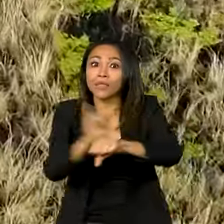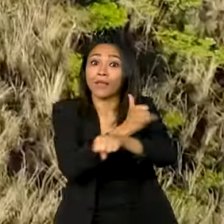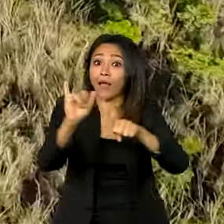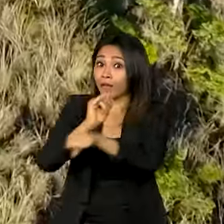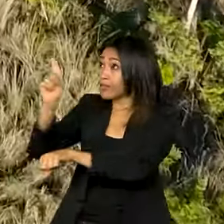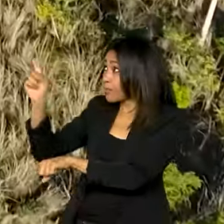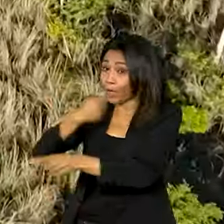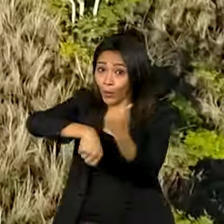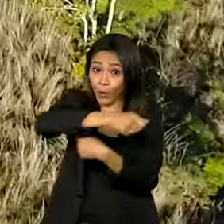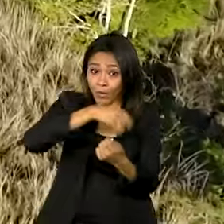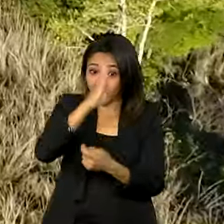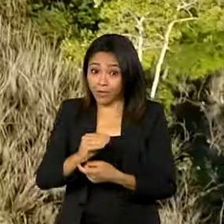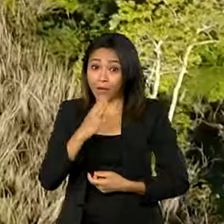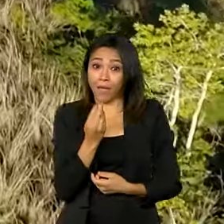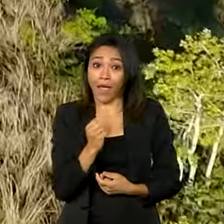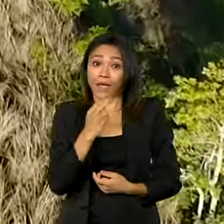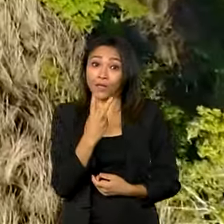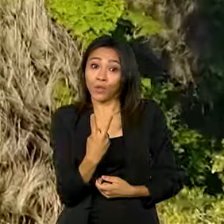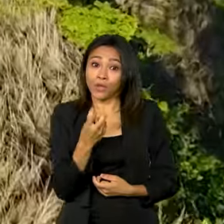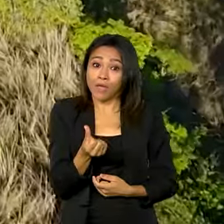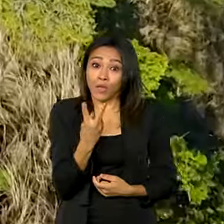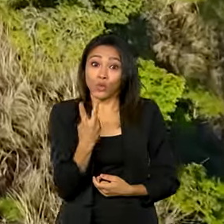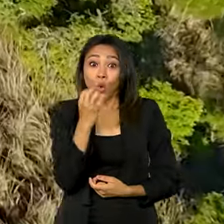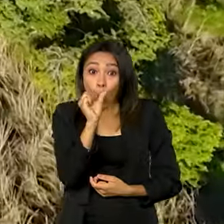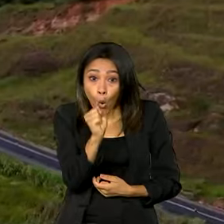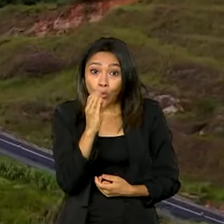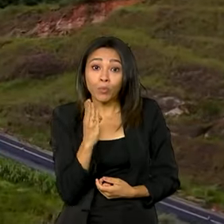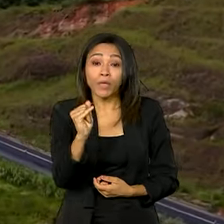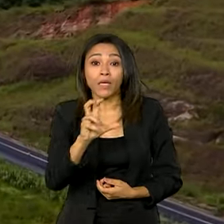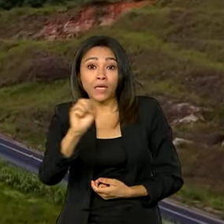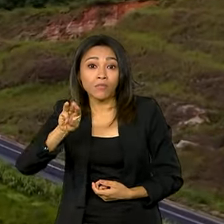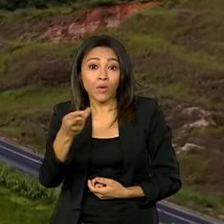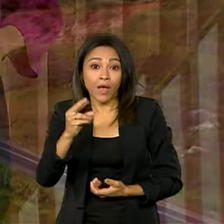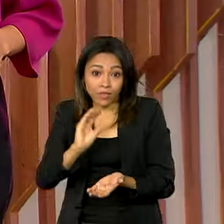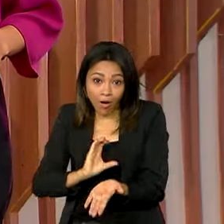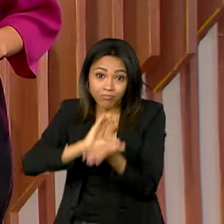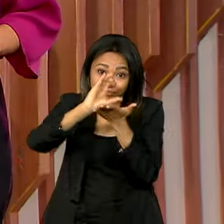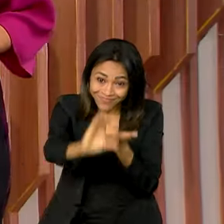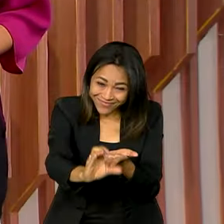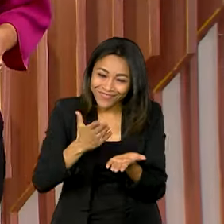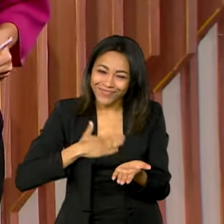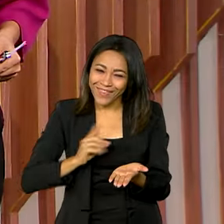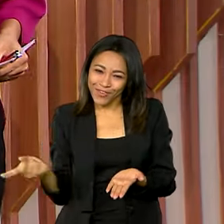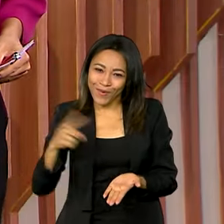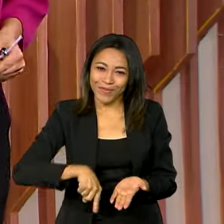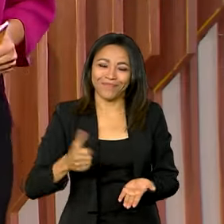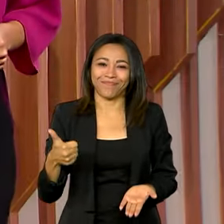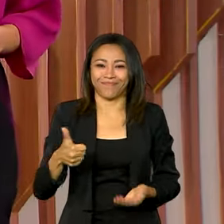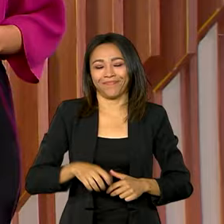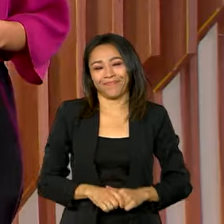brasileira. A BR-262 vai receber R$ 8,5 bilhões em investimentos. A gente volta já já.